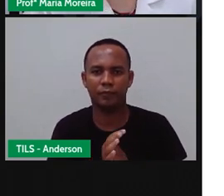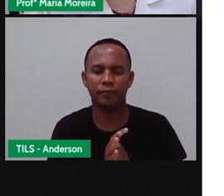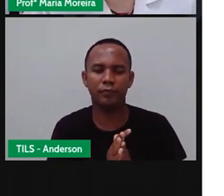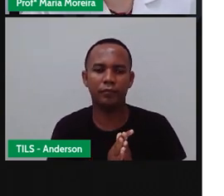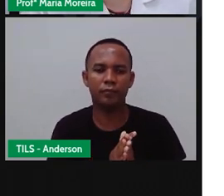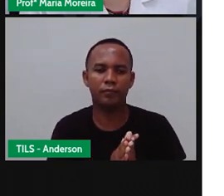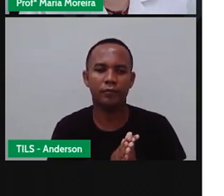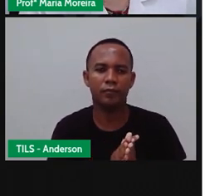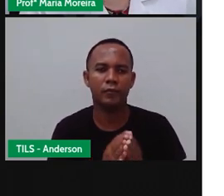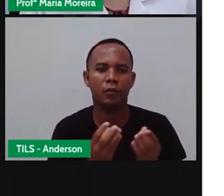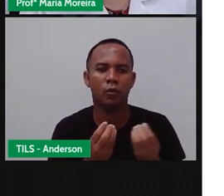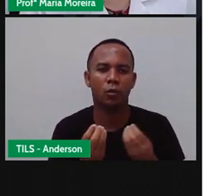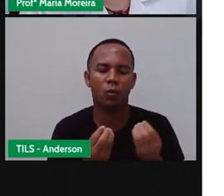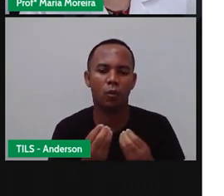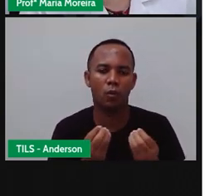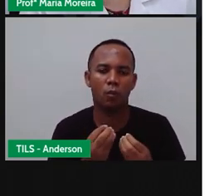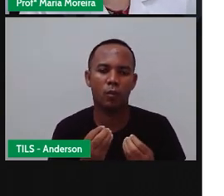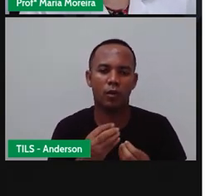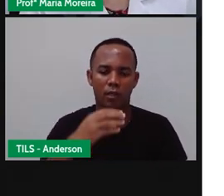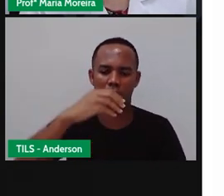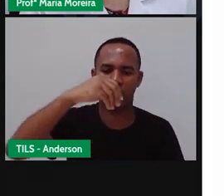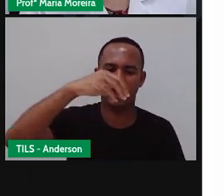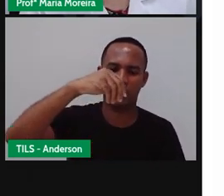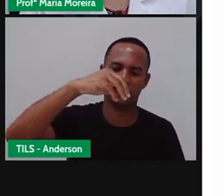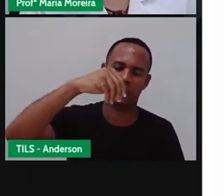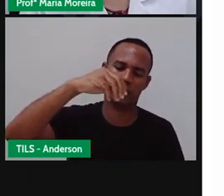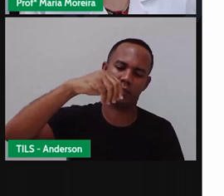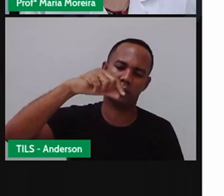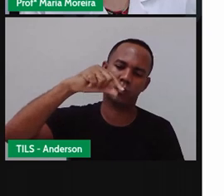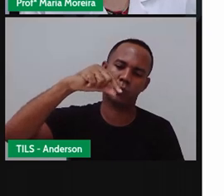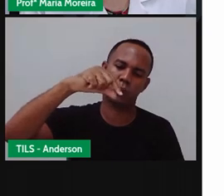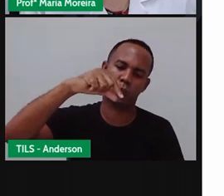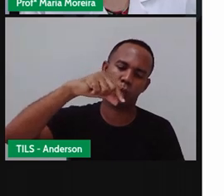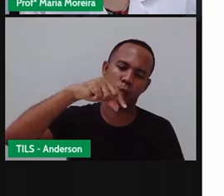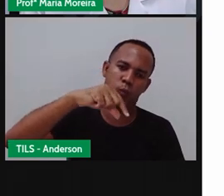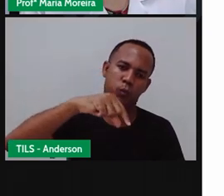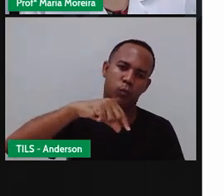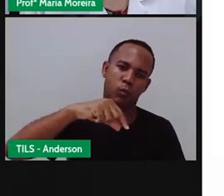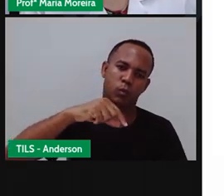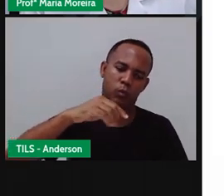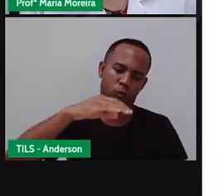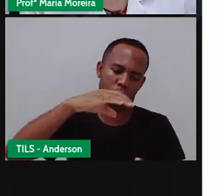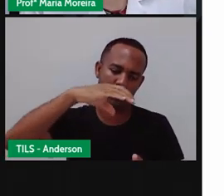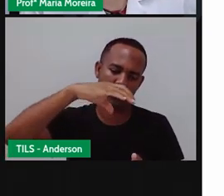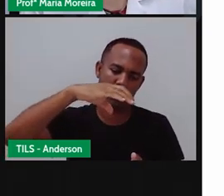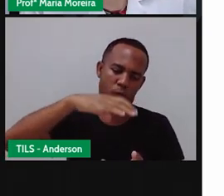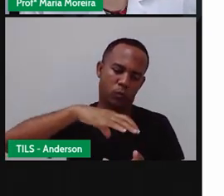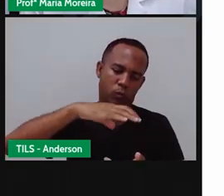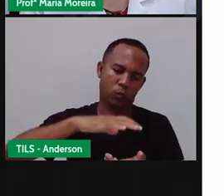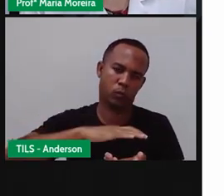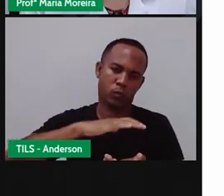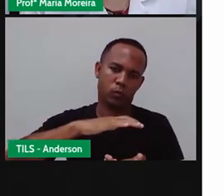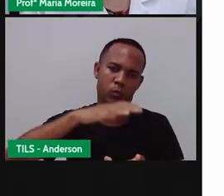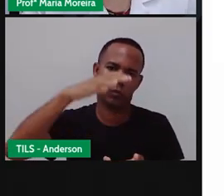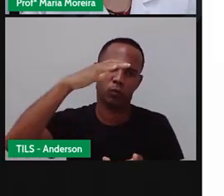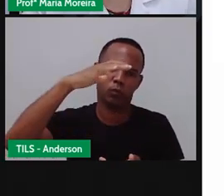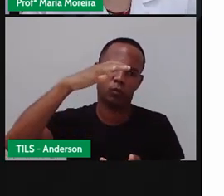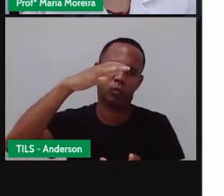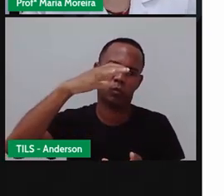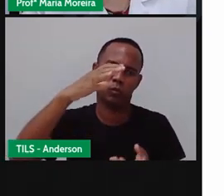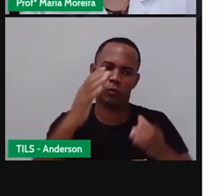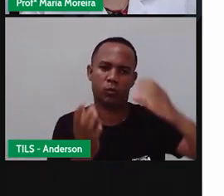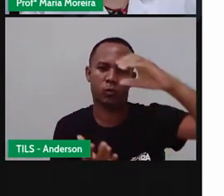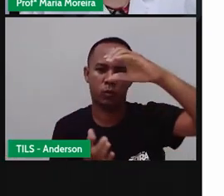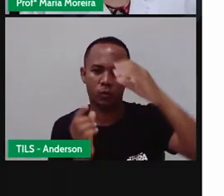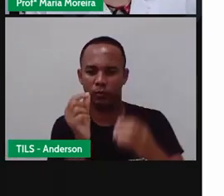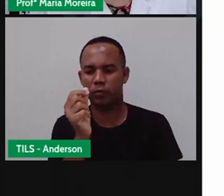A passagem de uma quantidade de areia de um dos recipientes no fundo, fechado para outro. Através de